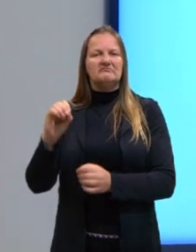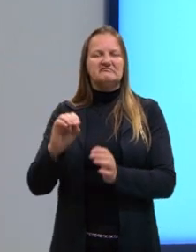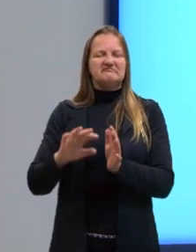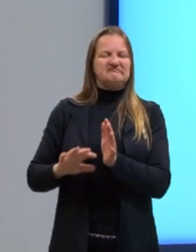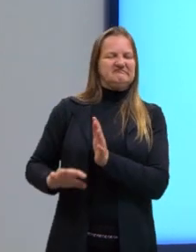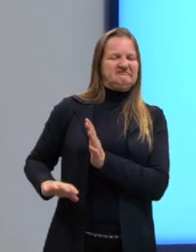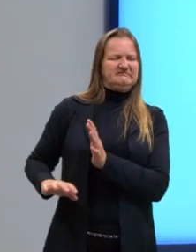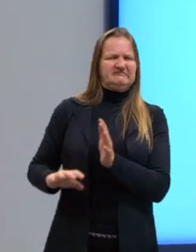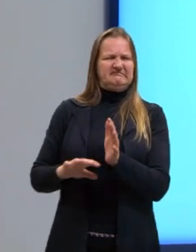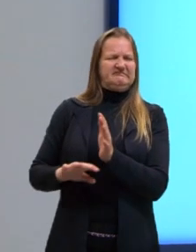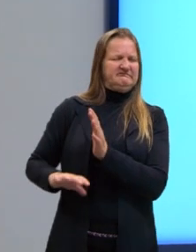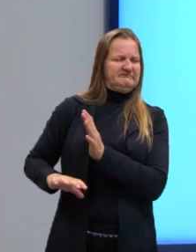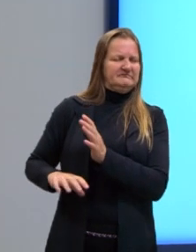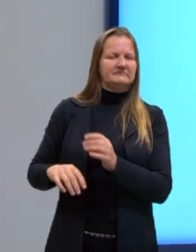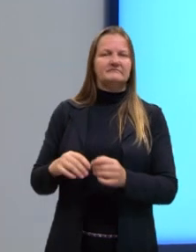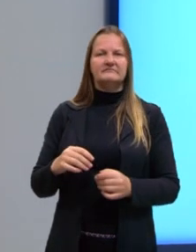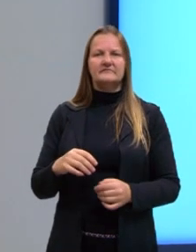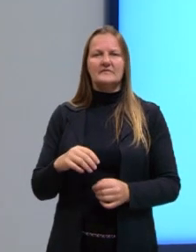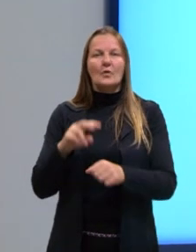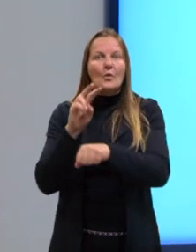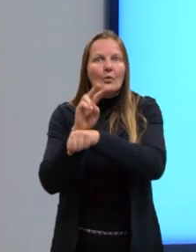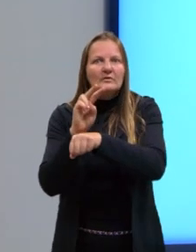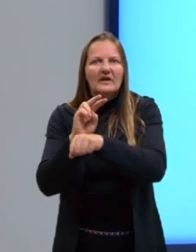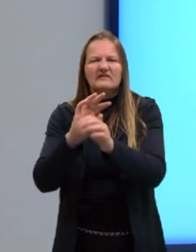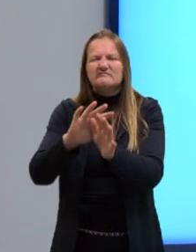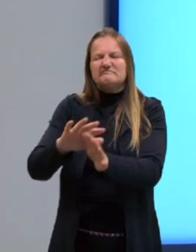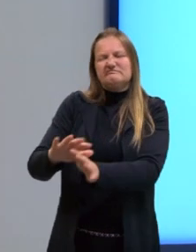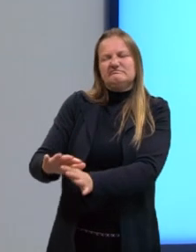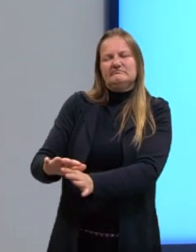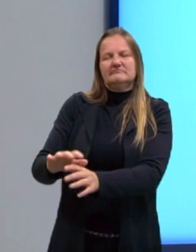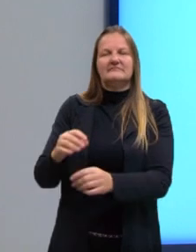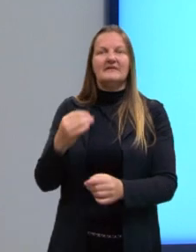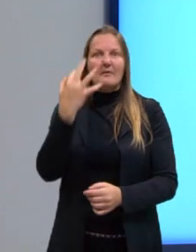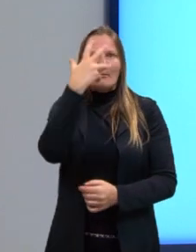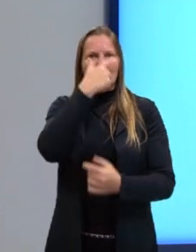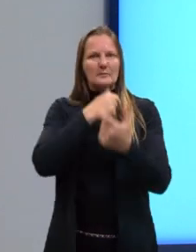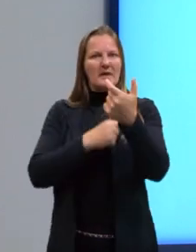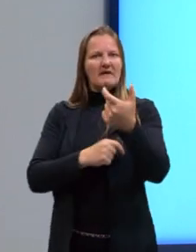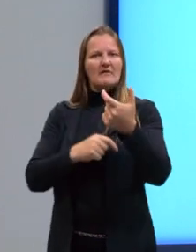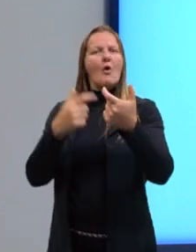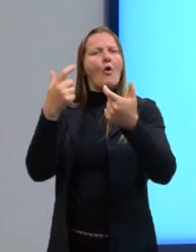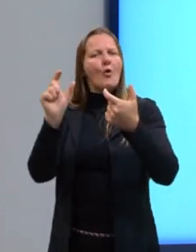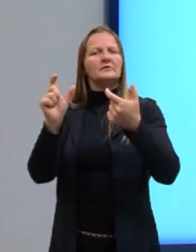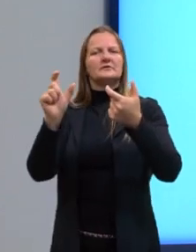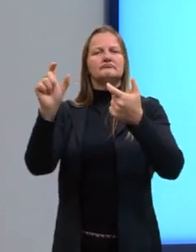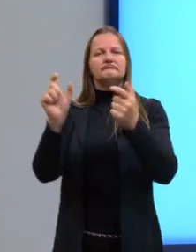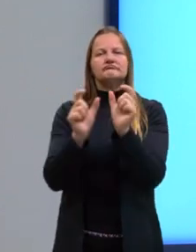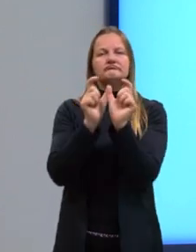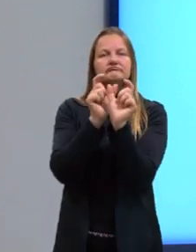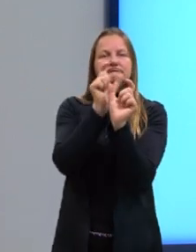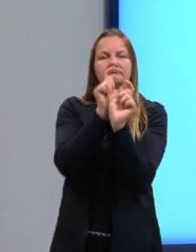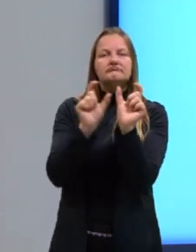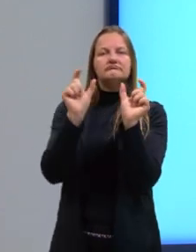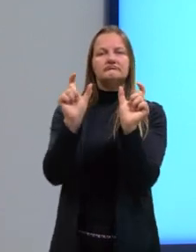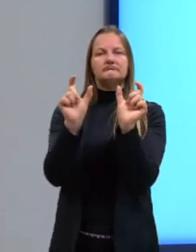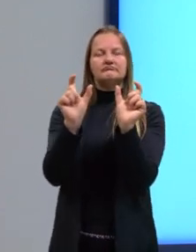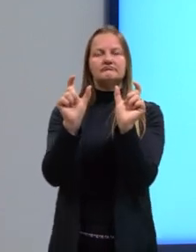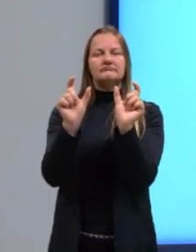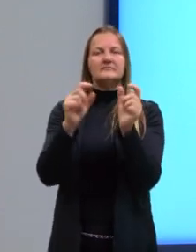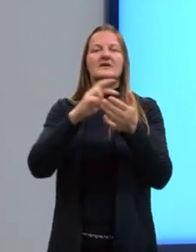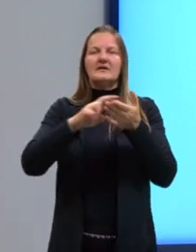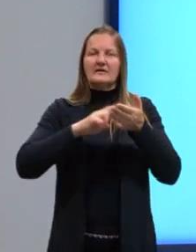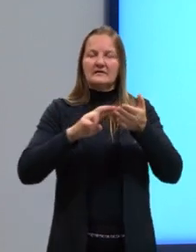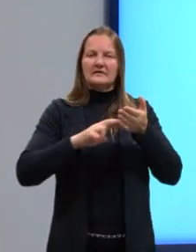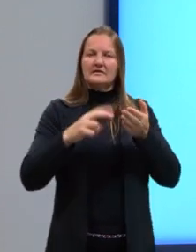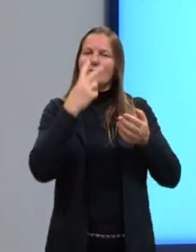uso desmazelo no meu cotidiano. Acho uma palavra difícil e bonita que eu gostaria de colocar na minha redação. Vai ser o mesmo